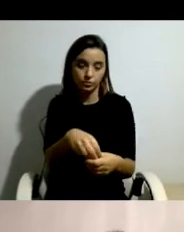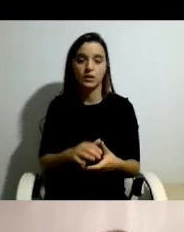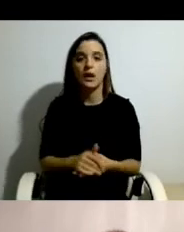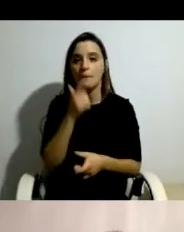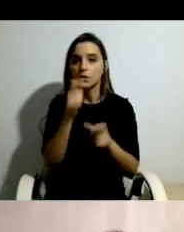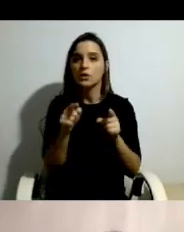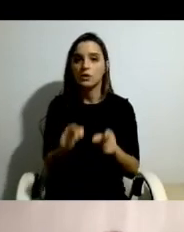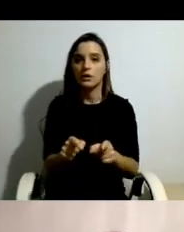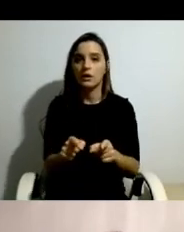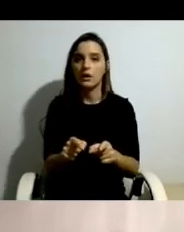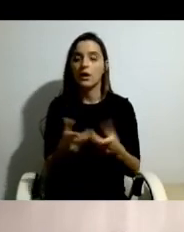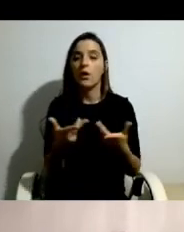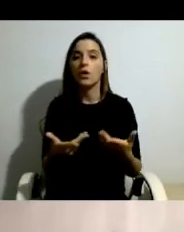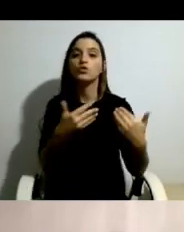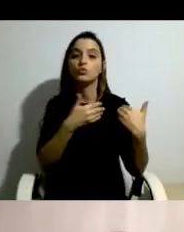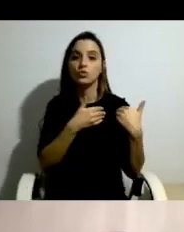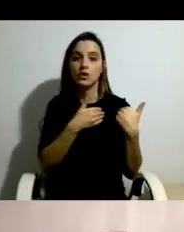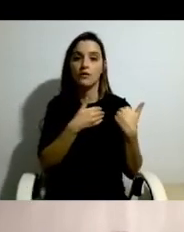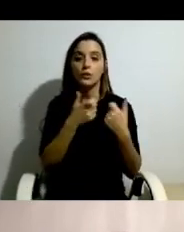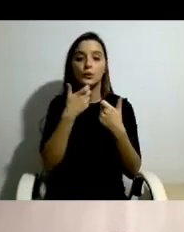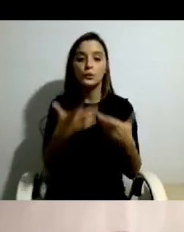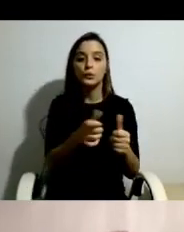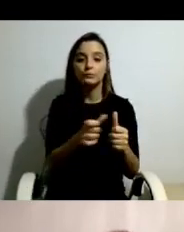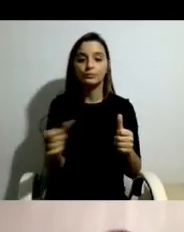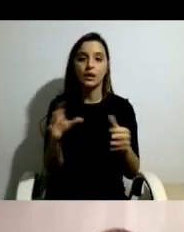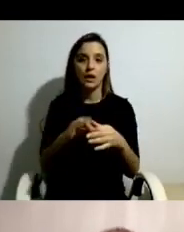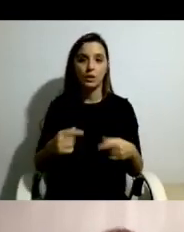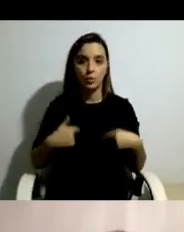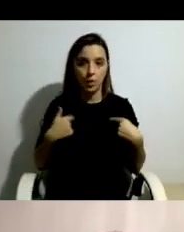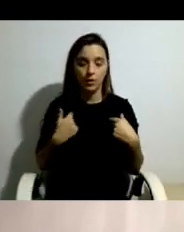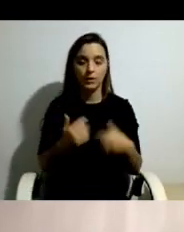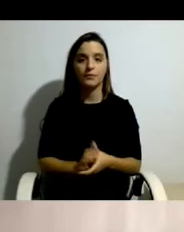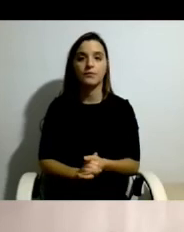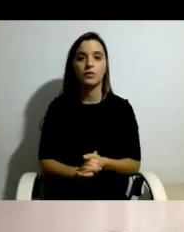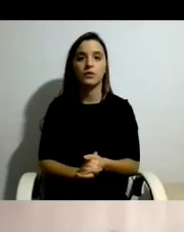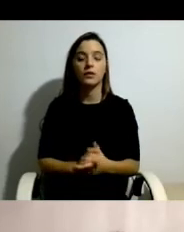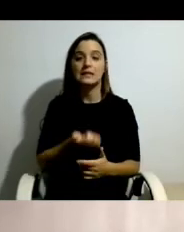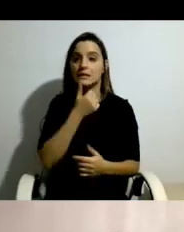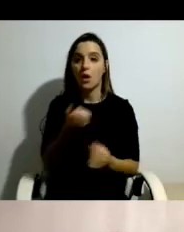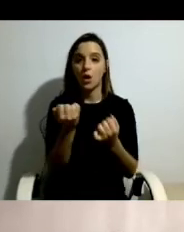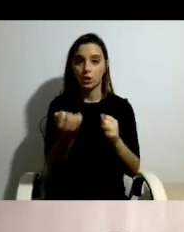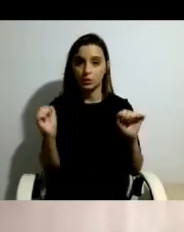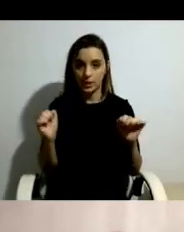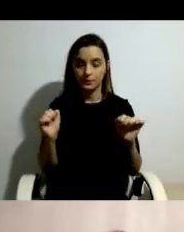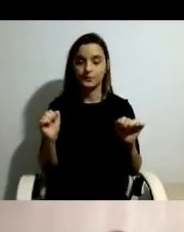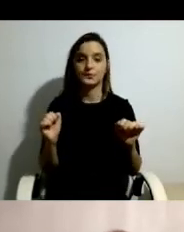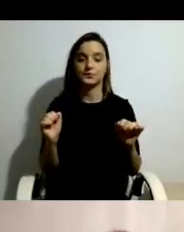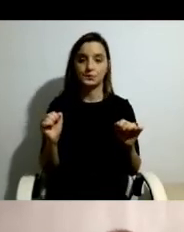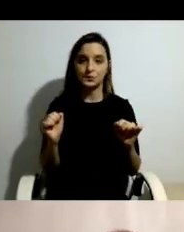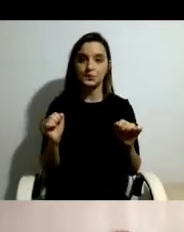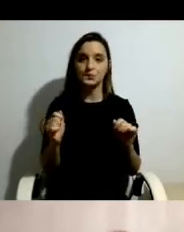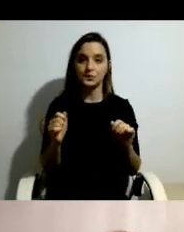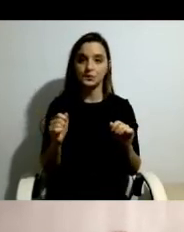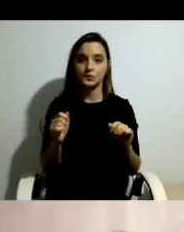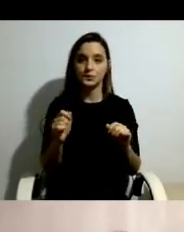passaram a ser responsáveis por tudo o que tinha a ver consigo próprios. A autonomia de decisão é um outro